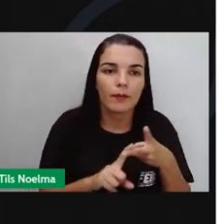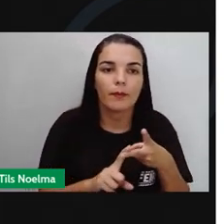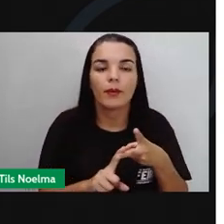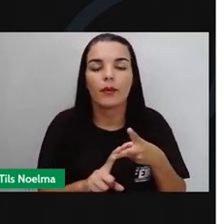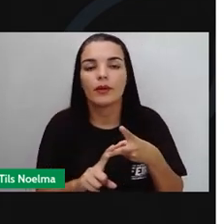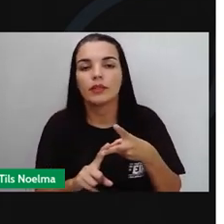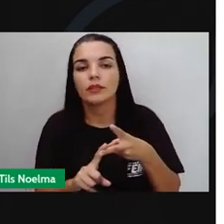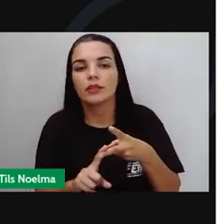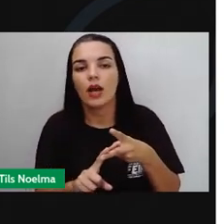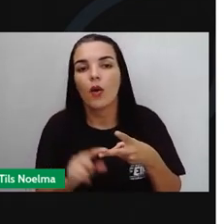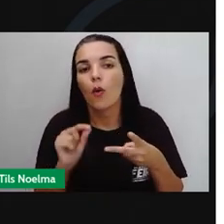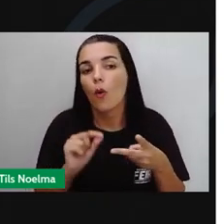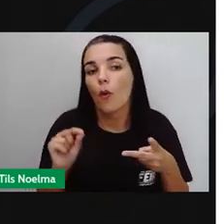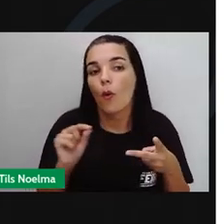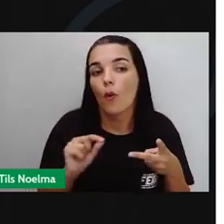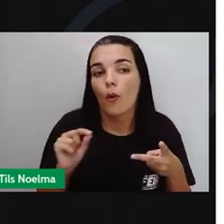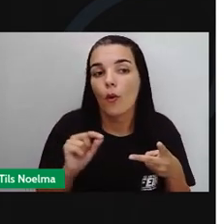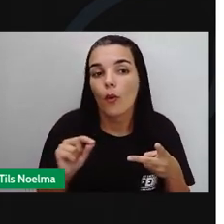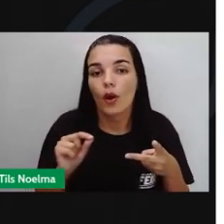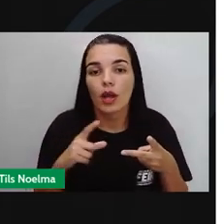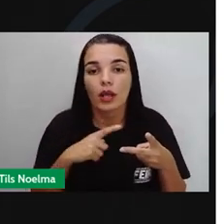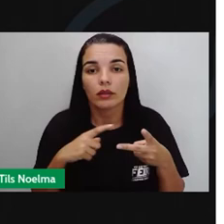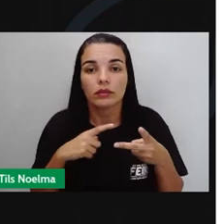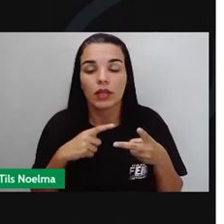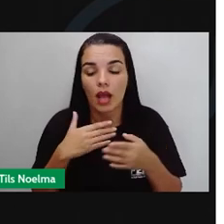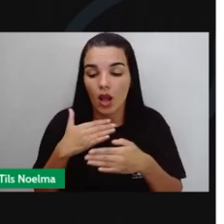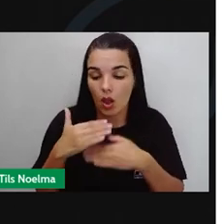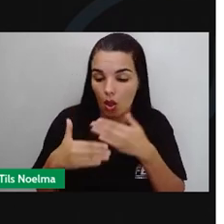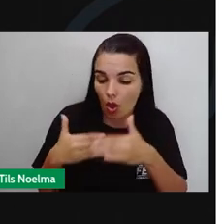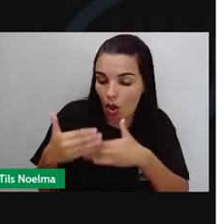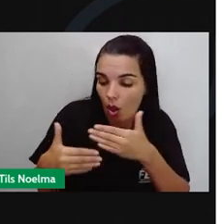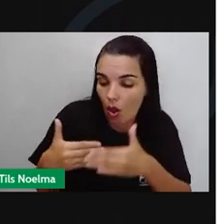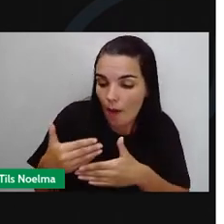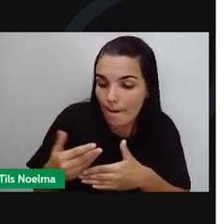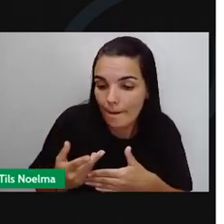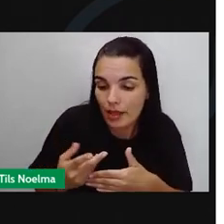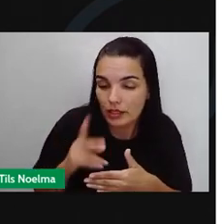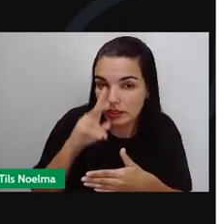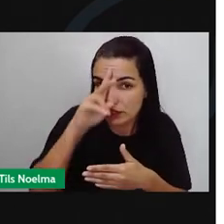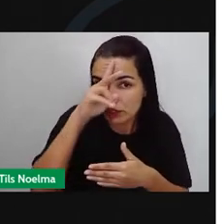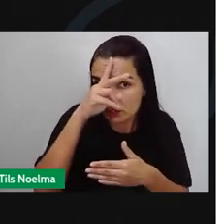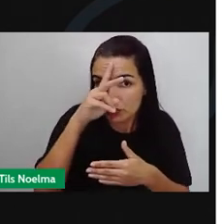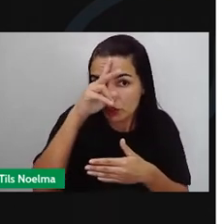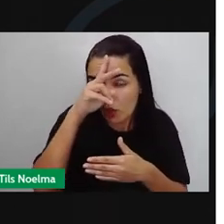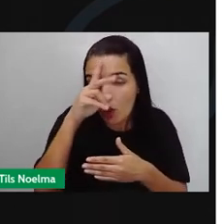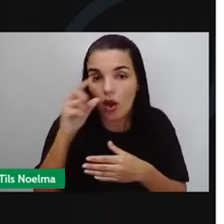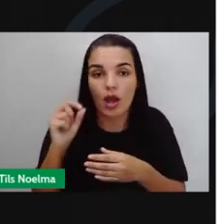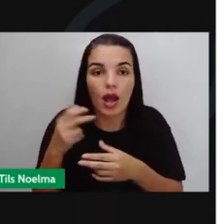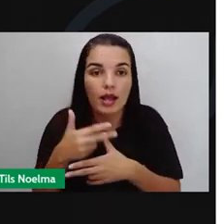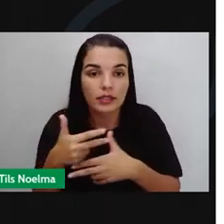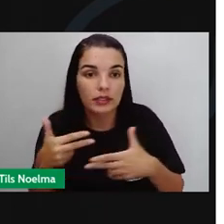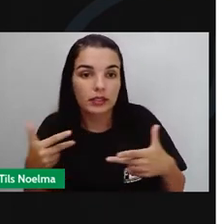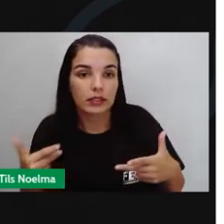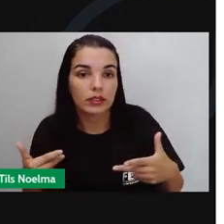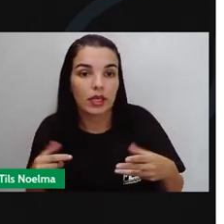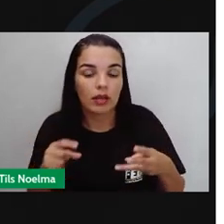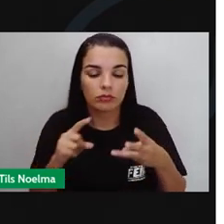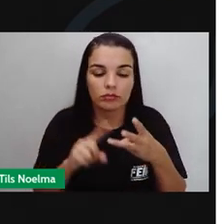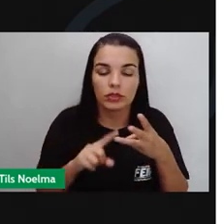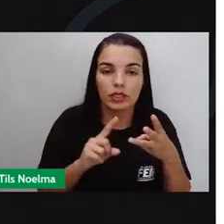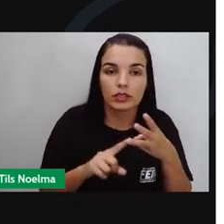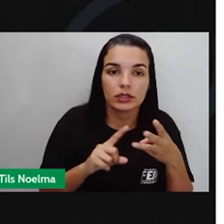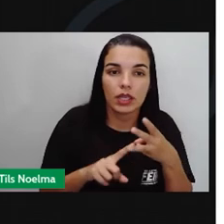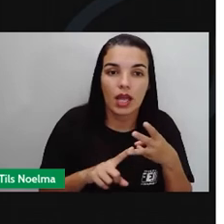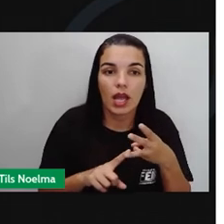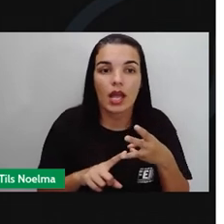segunda etapa. Que é a complicação. Quando você começa a contar os acontecimentos. E em terceiro momento, vem